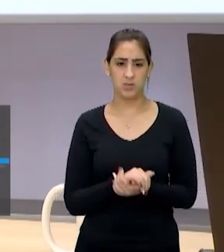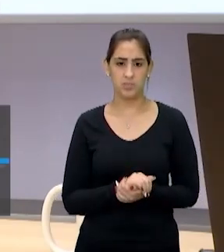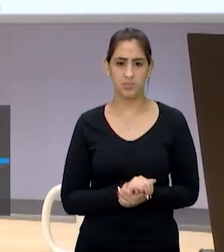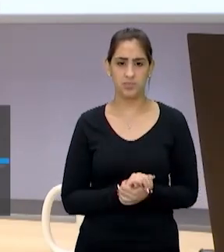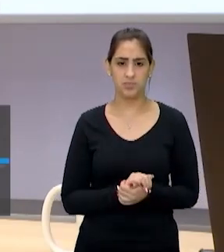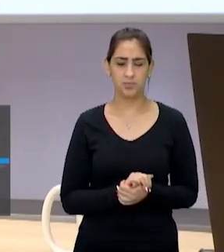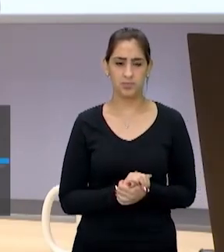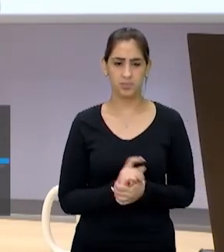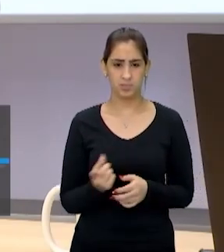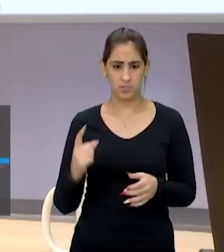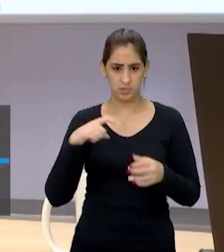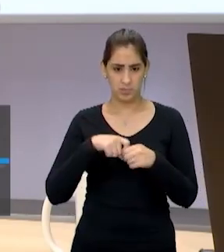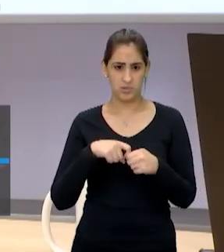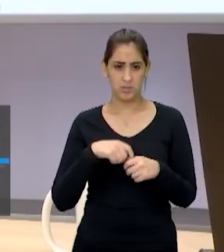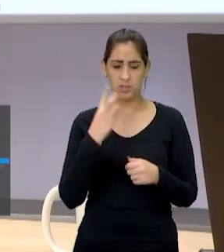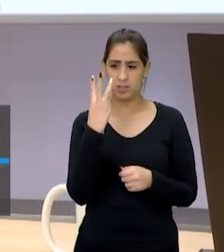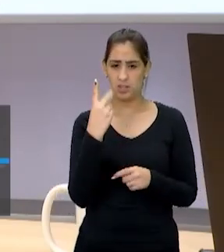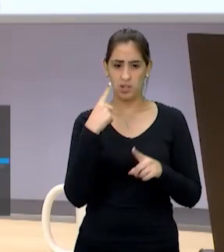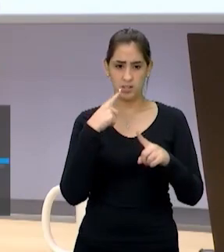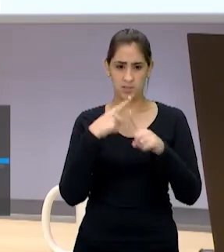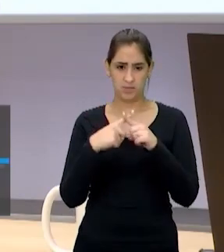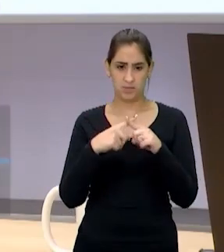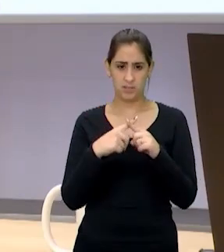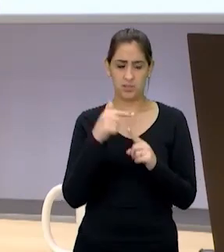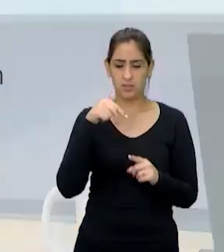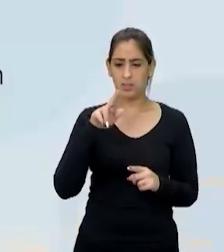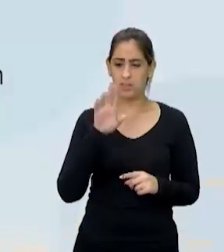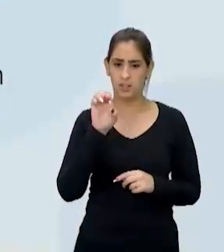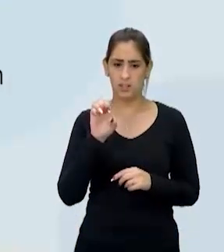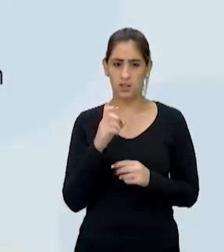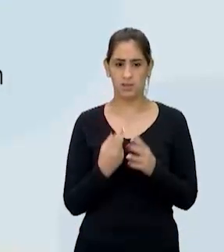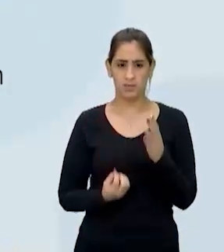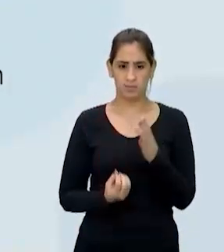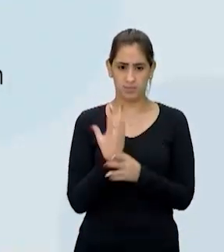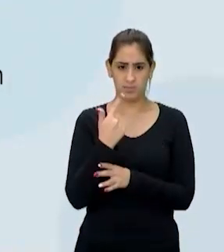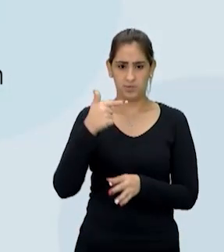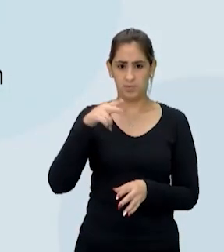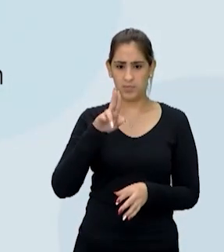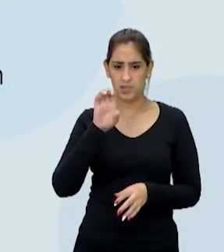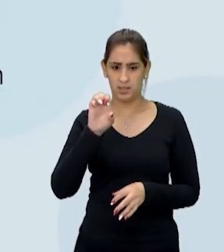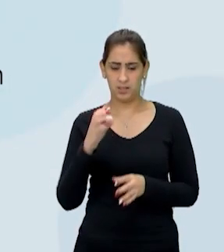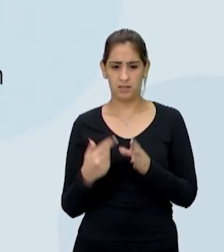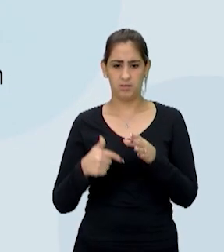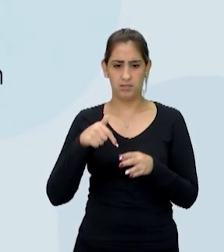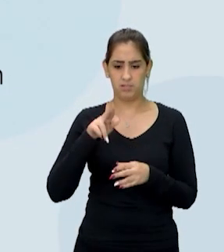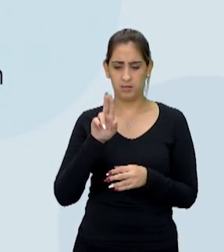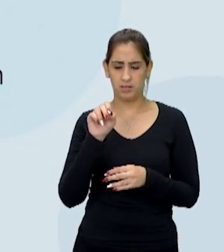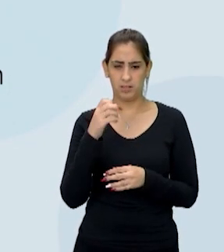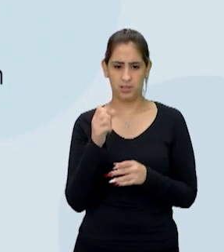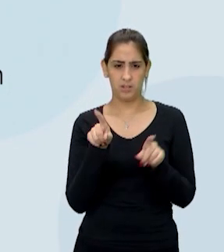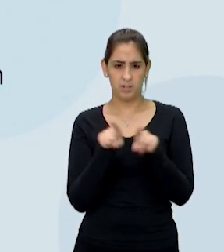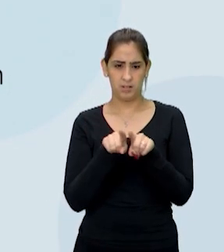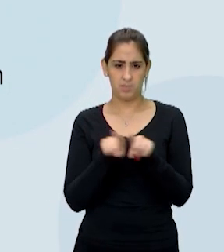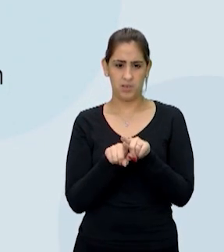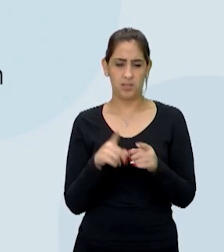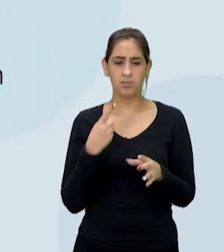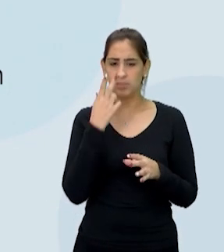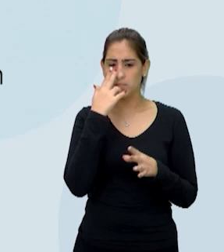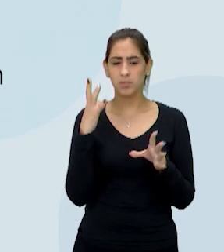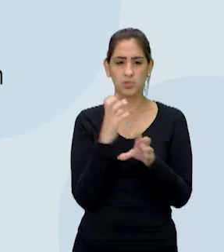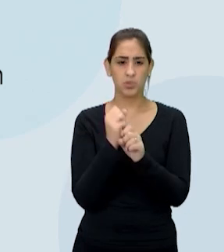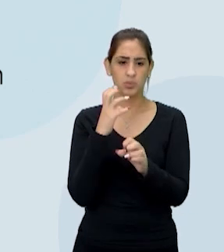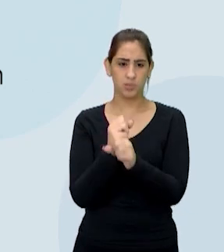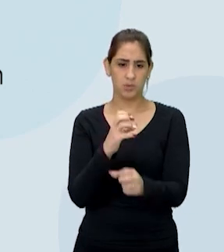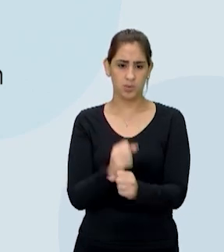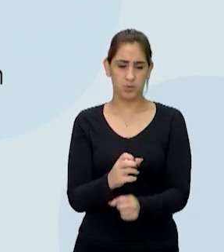botando na tela, gente tem mais três vezes o que aparecendo ali, ó. E o E também, que é como se fosse uma soma, tá? Isso, isso